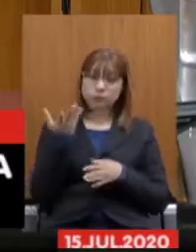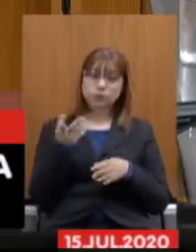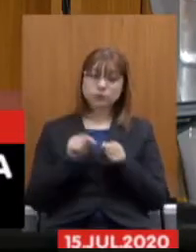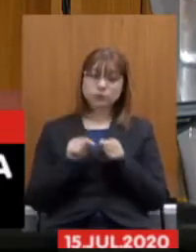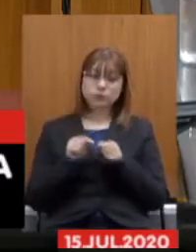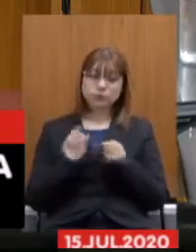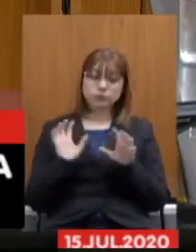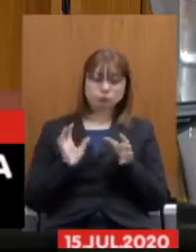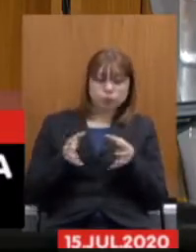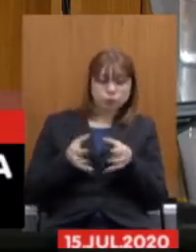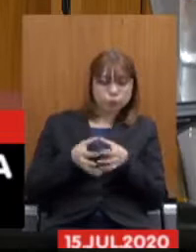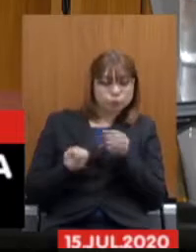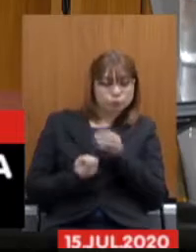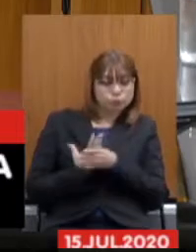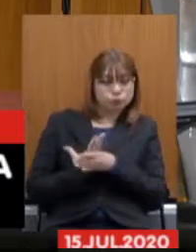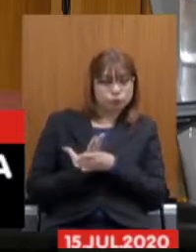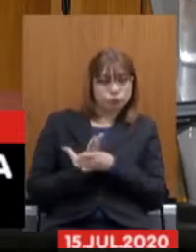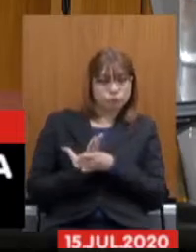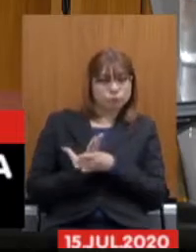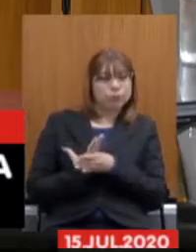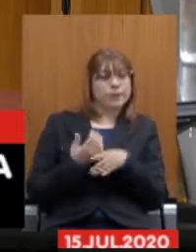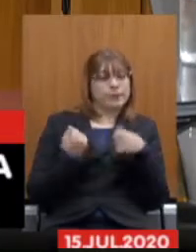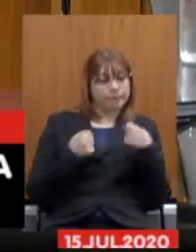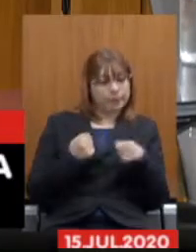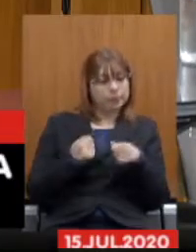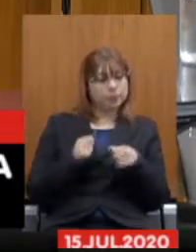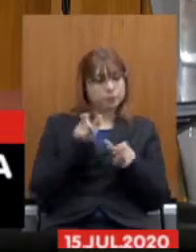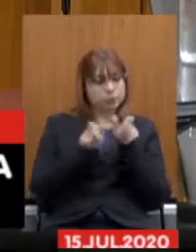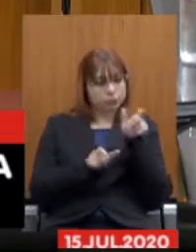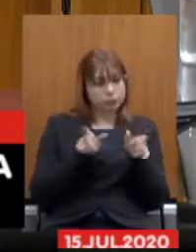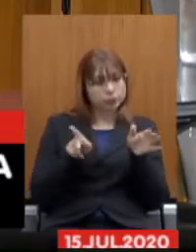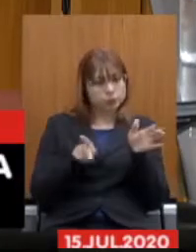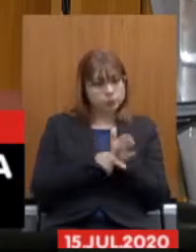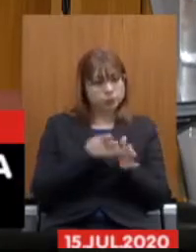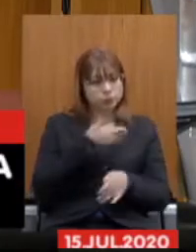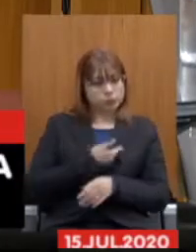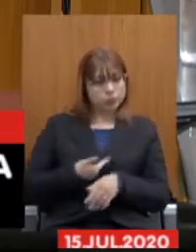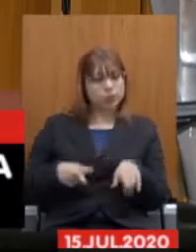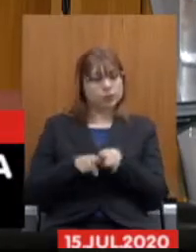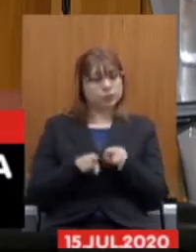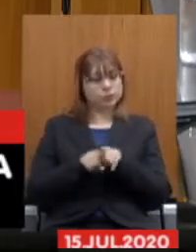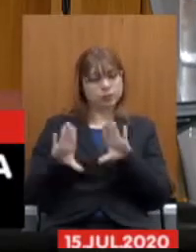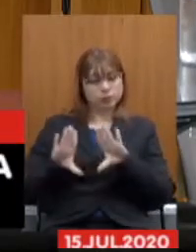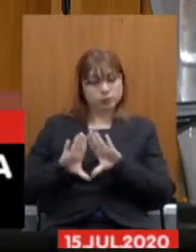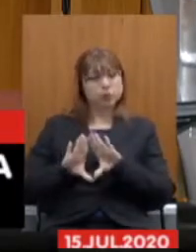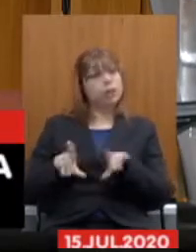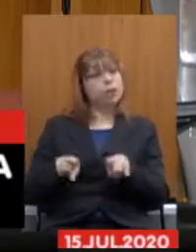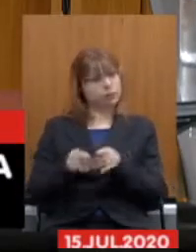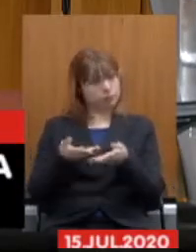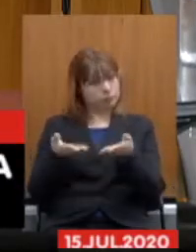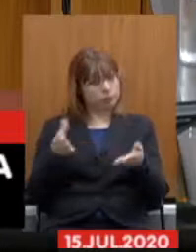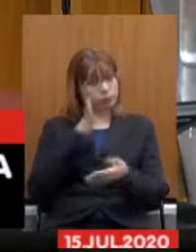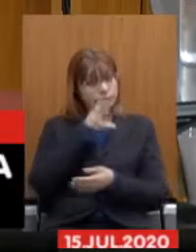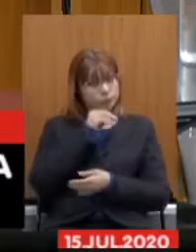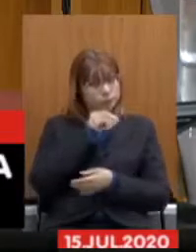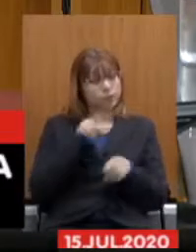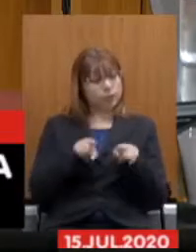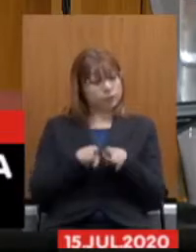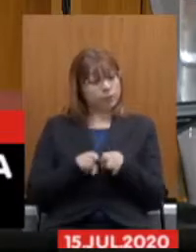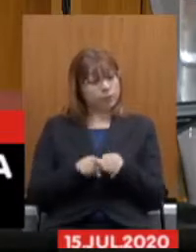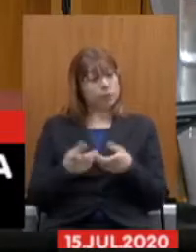envolvendo membros do governo da Assembleia Legislativa e dos servidores e sindicatos